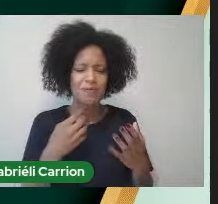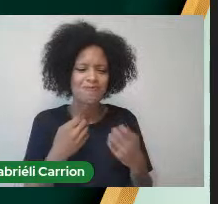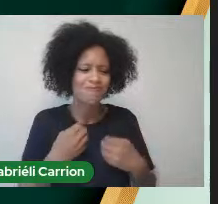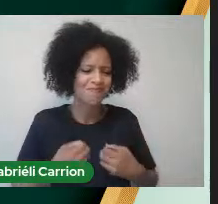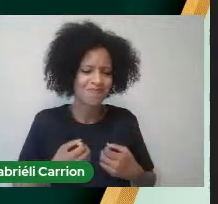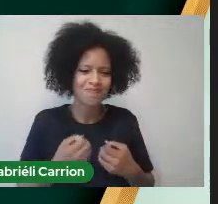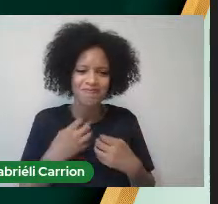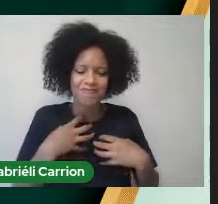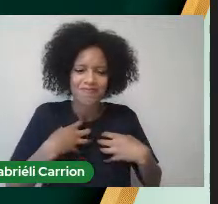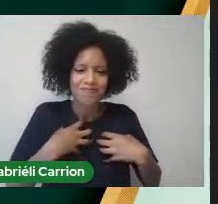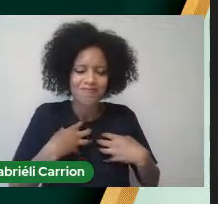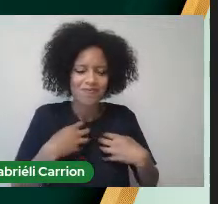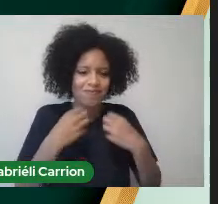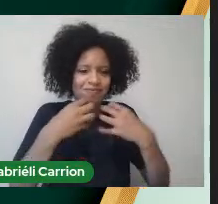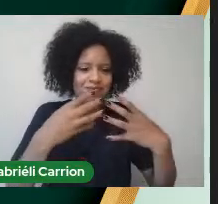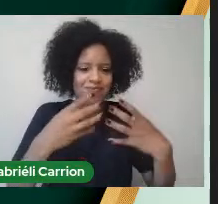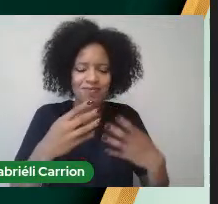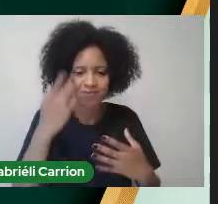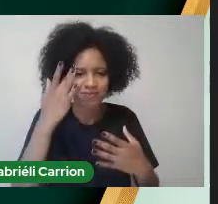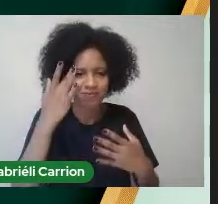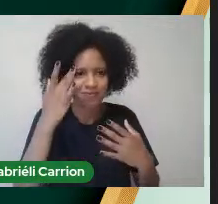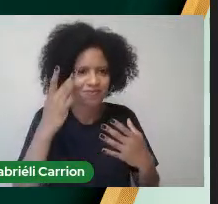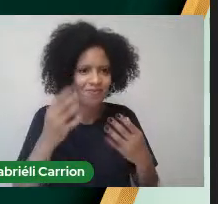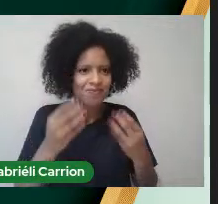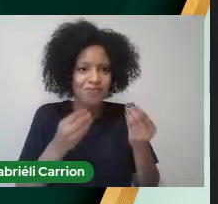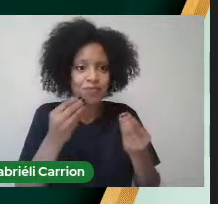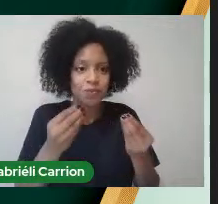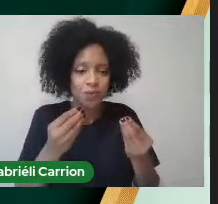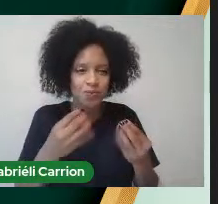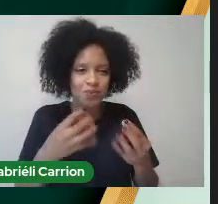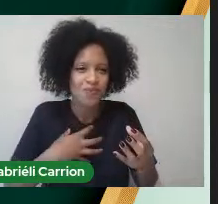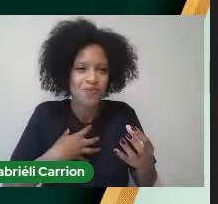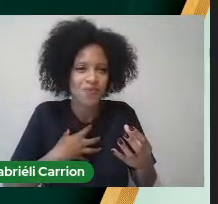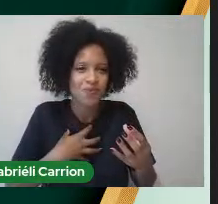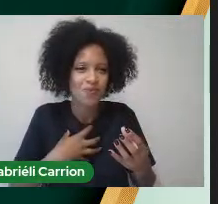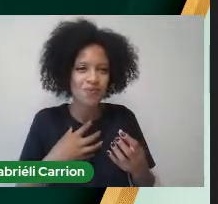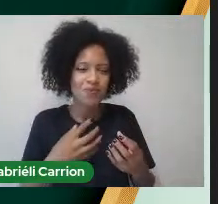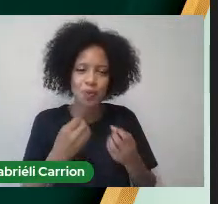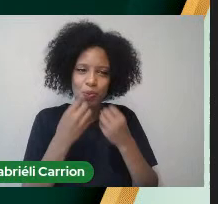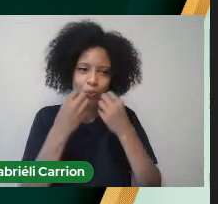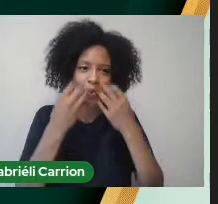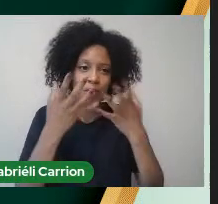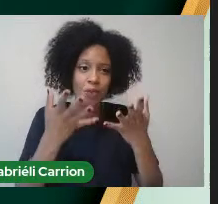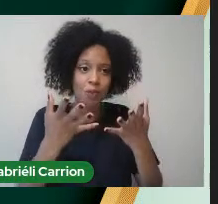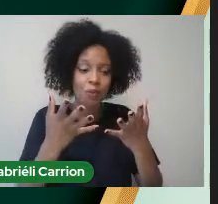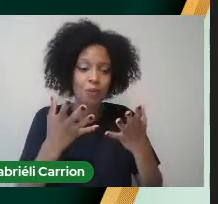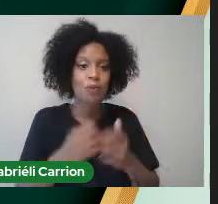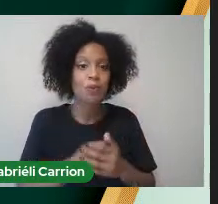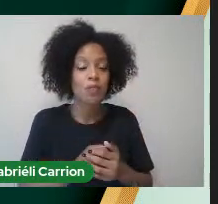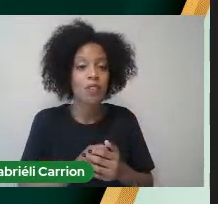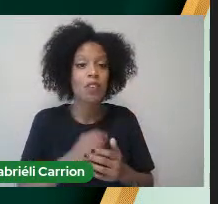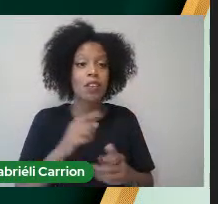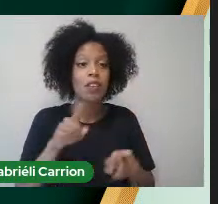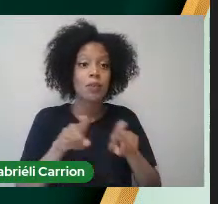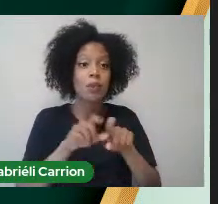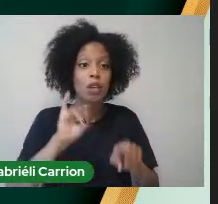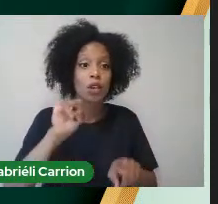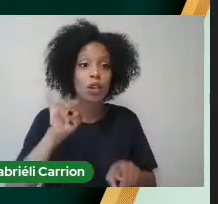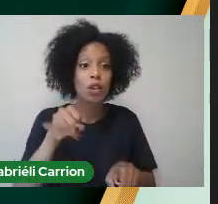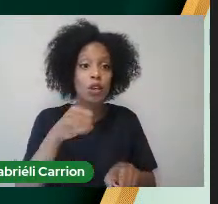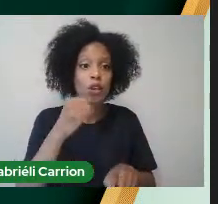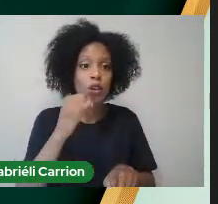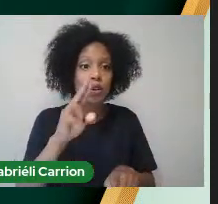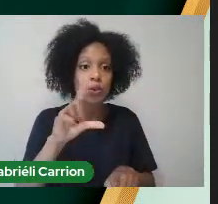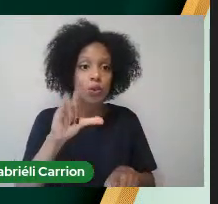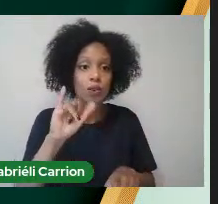O sentimento A formatura De hoje E a Juliane Também falou Em palavras